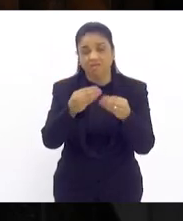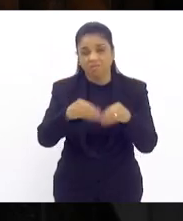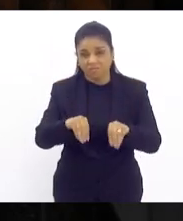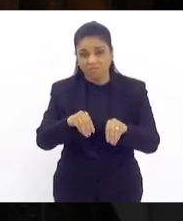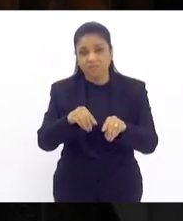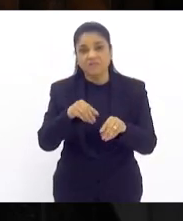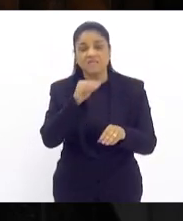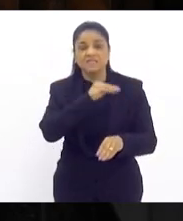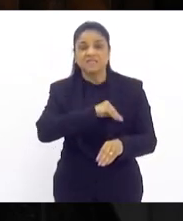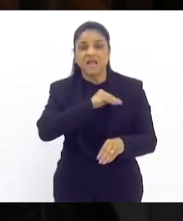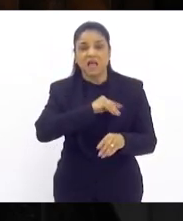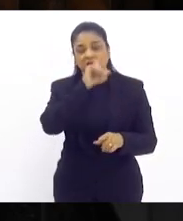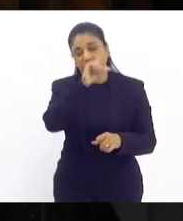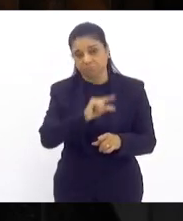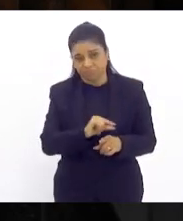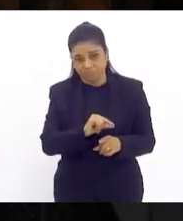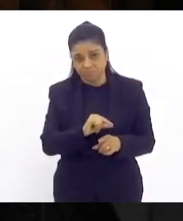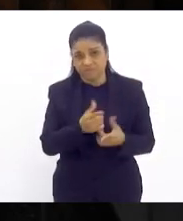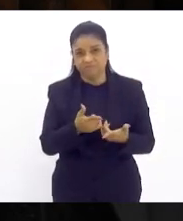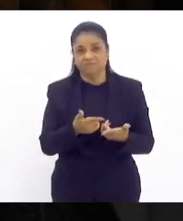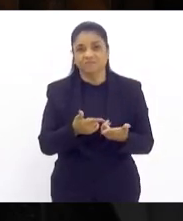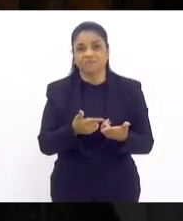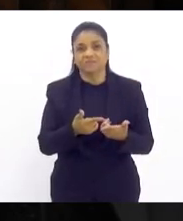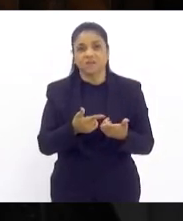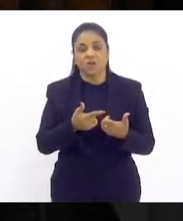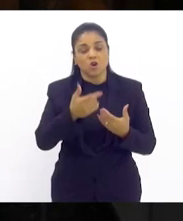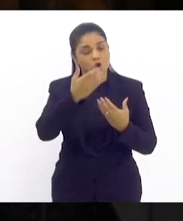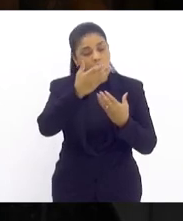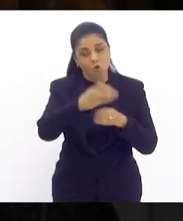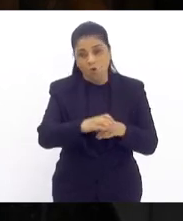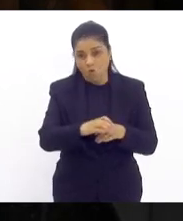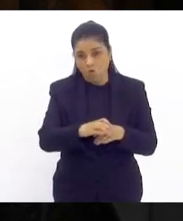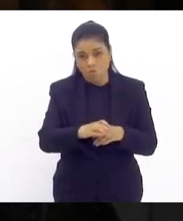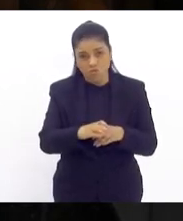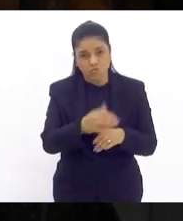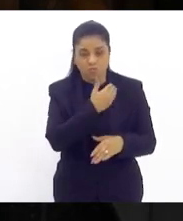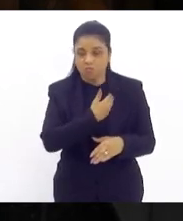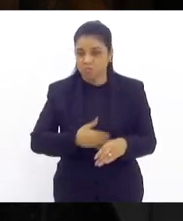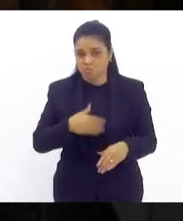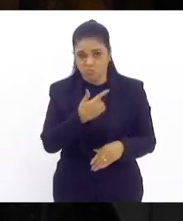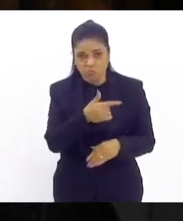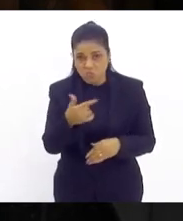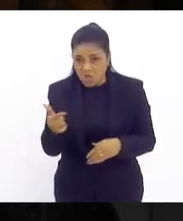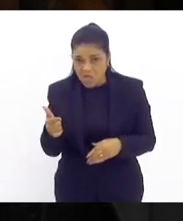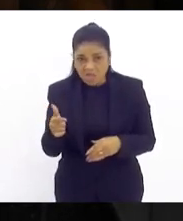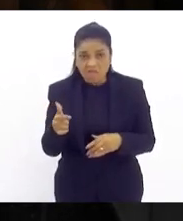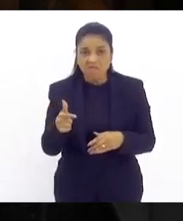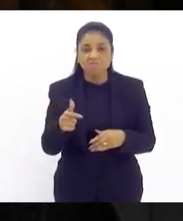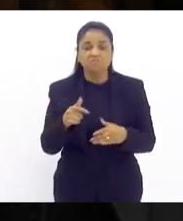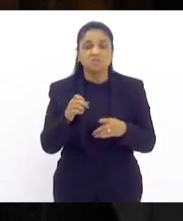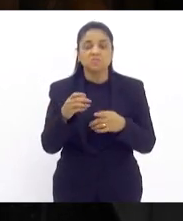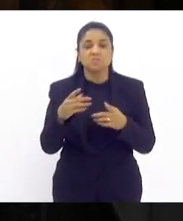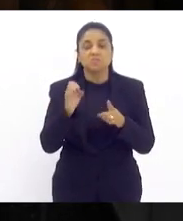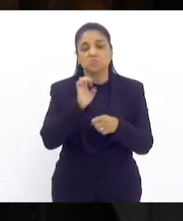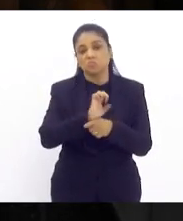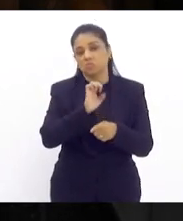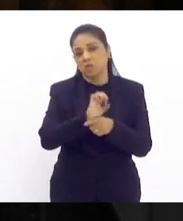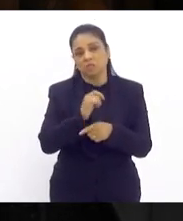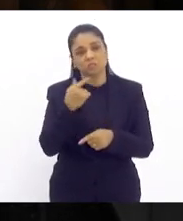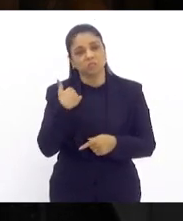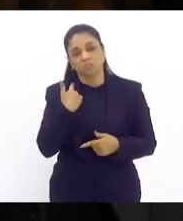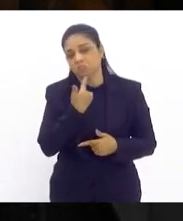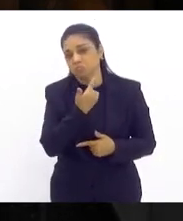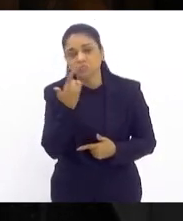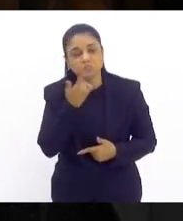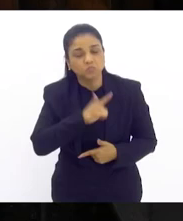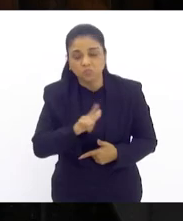não fazer concurso público não ter um estado capaz de prestar um serviço público de qualidade